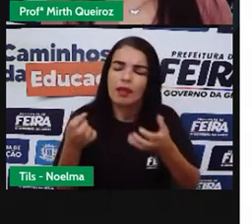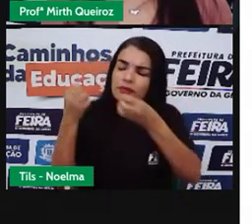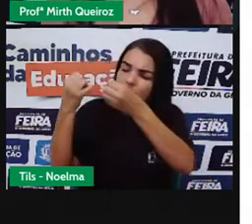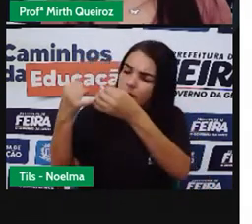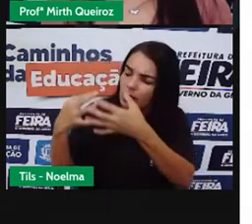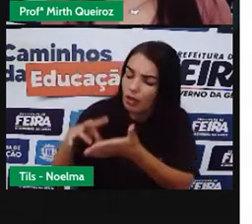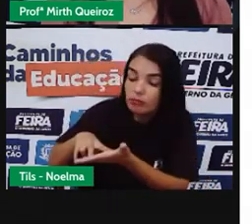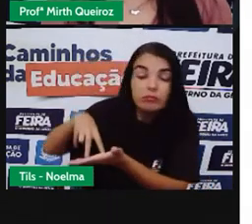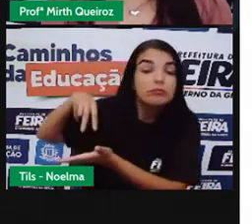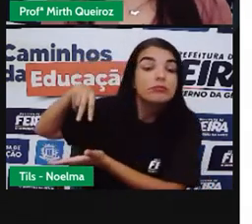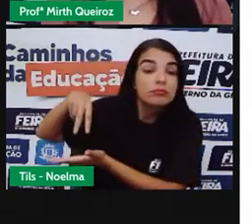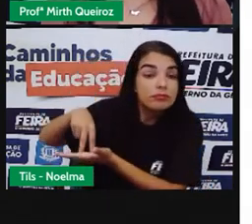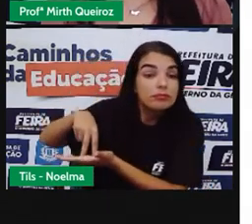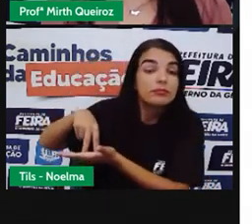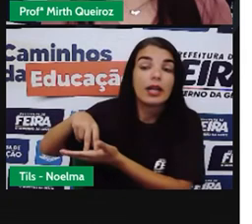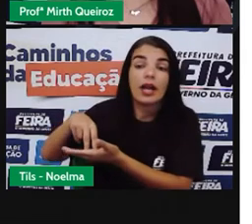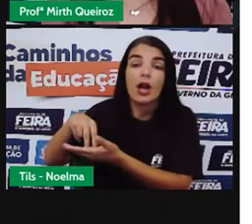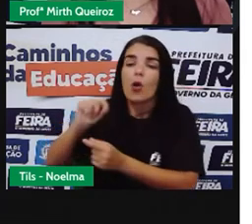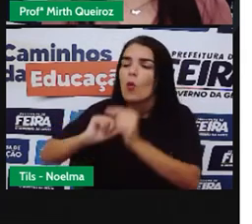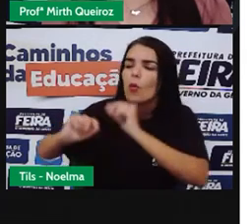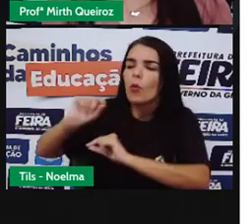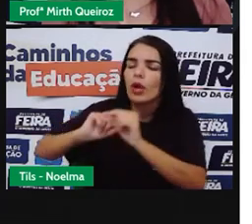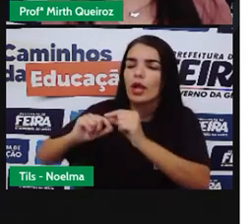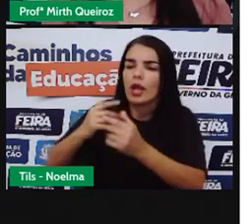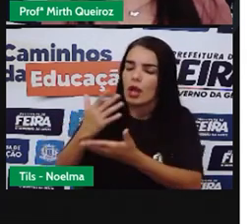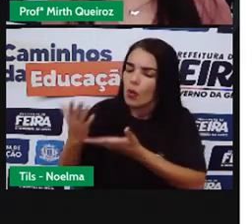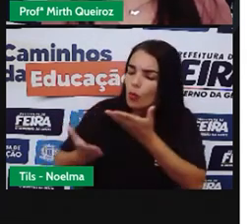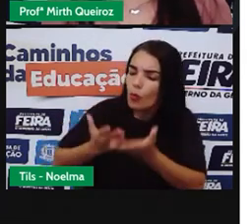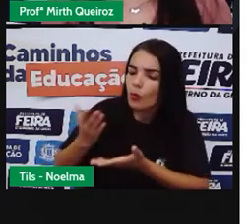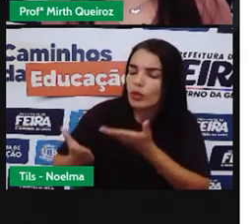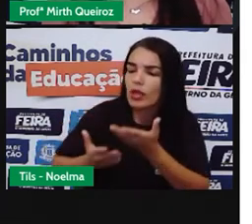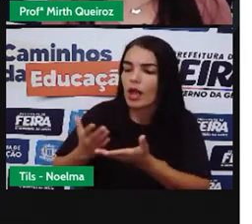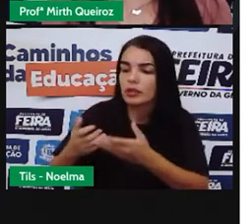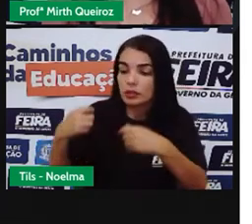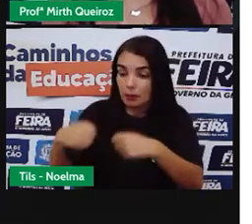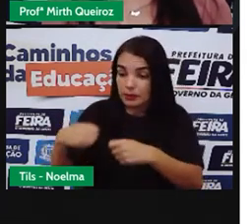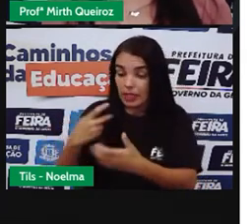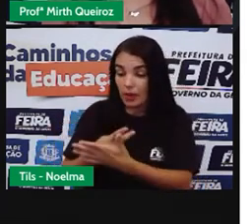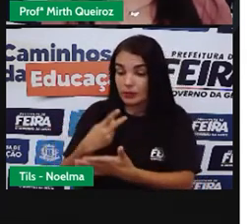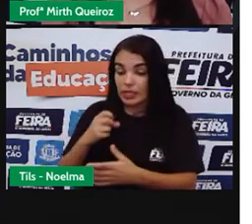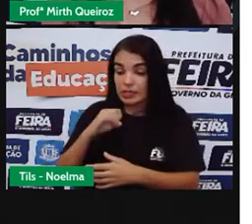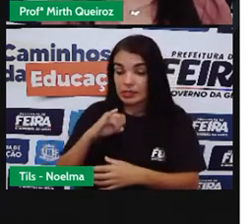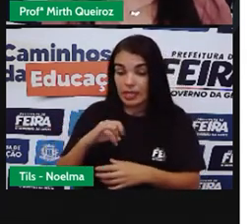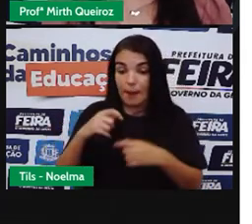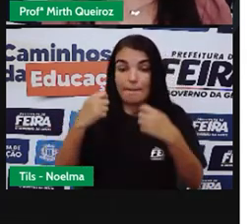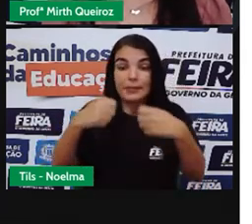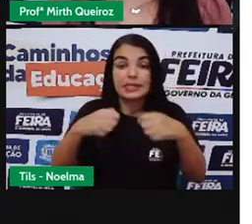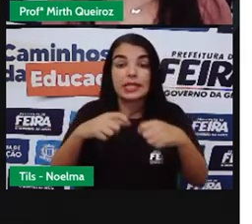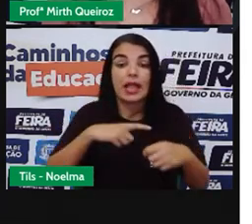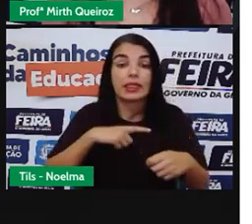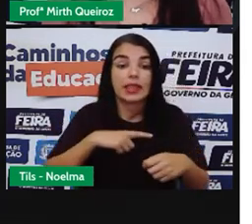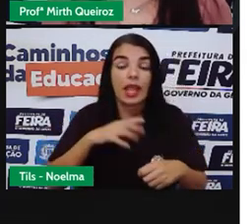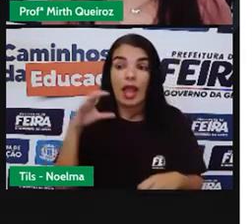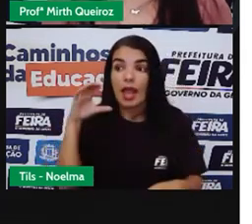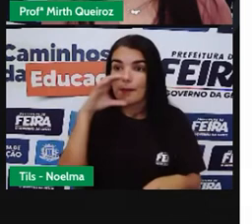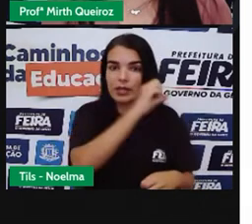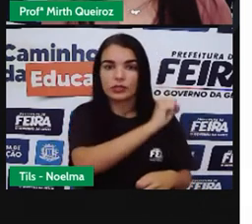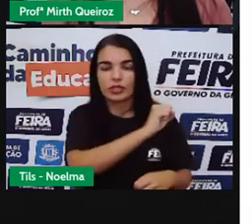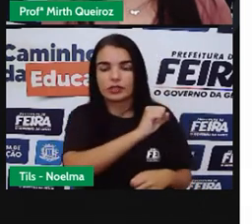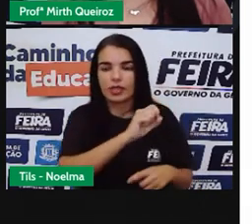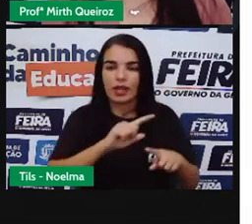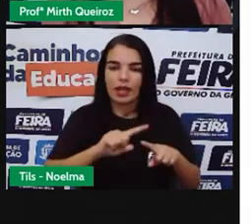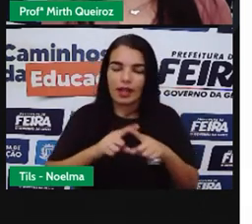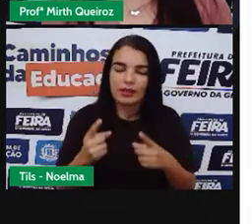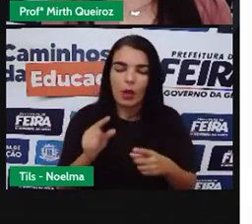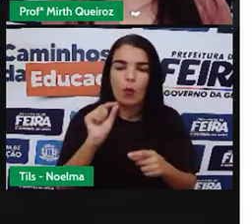eles devem, que cuidados eles devem ter, caso aconteça alguma situação que ele viveu. E esse